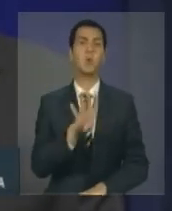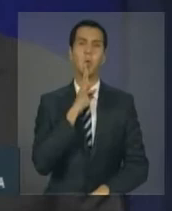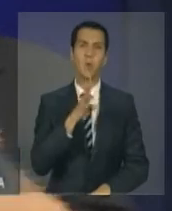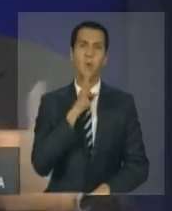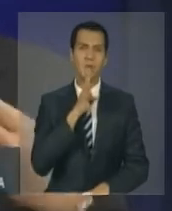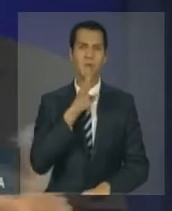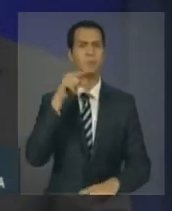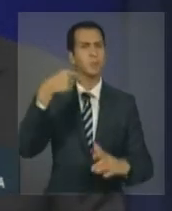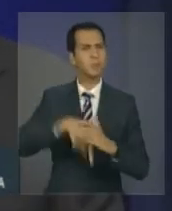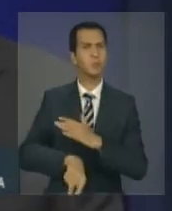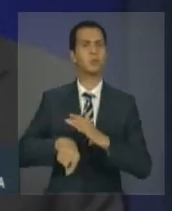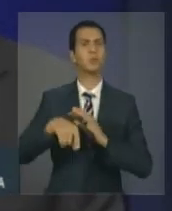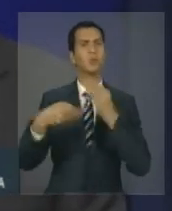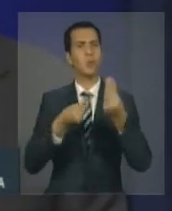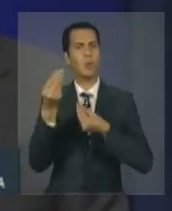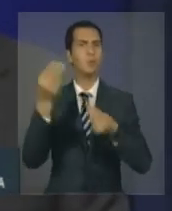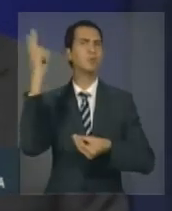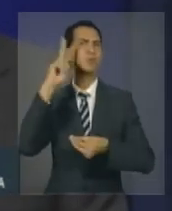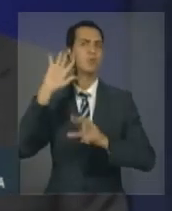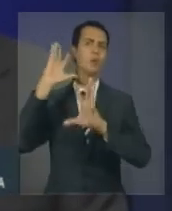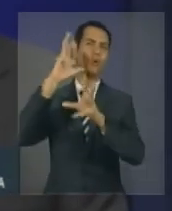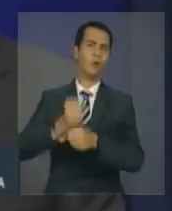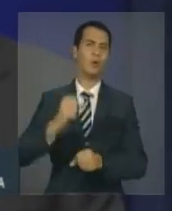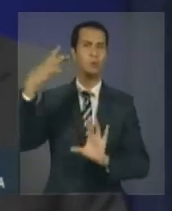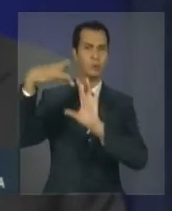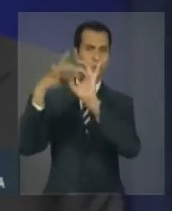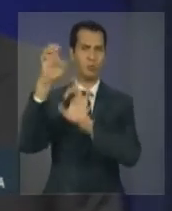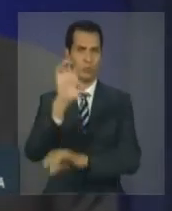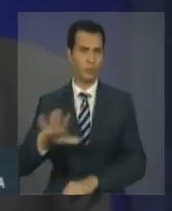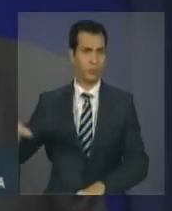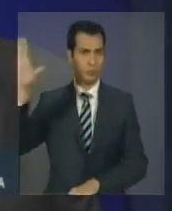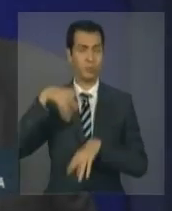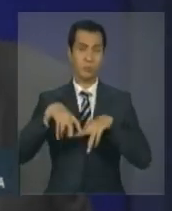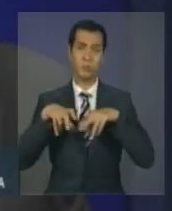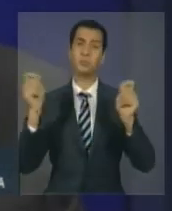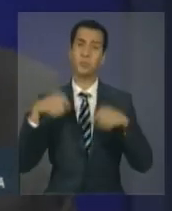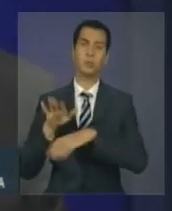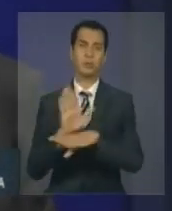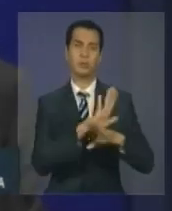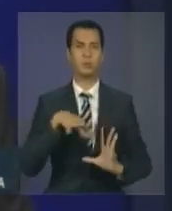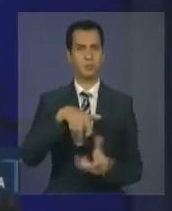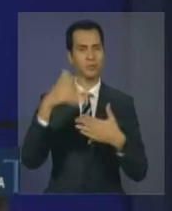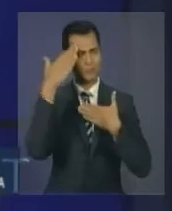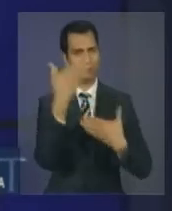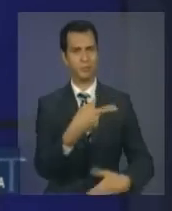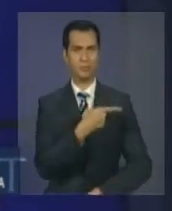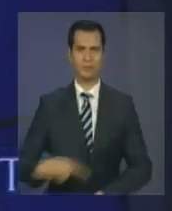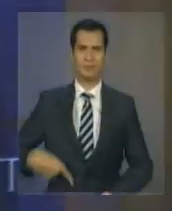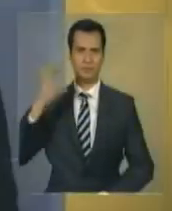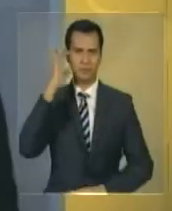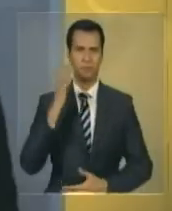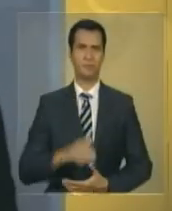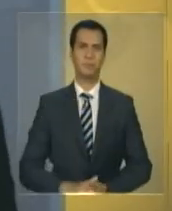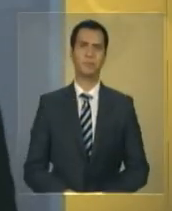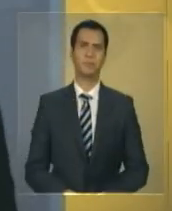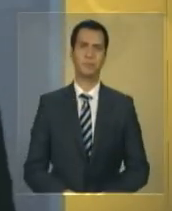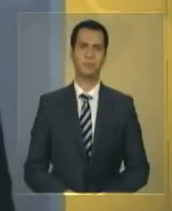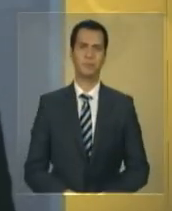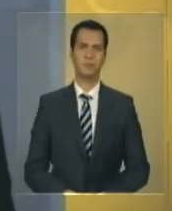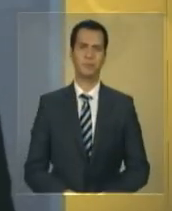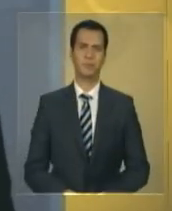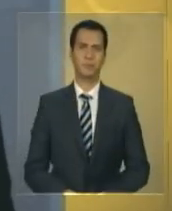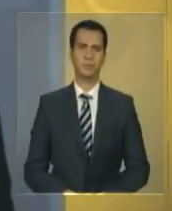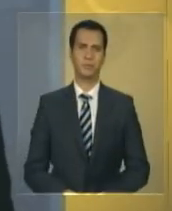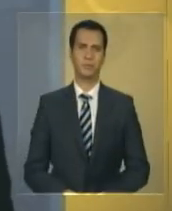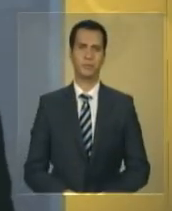União Europeia e do que ela pode significar também para o mundo e, por isso, queria agradecer a senhora Presidenta. Obrigado. E,